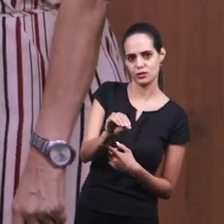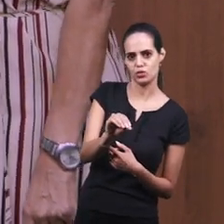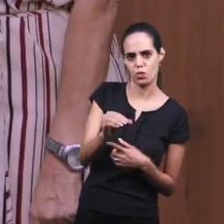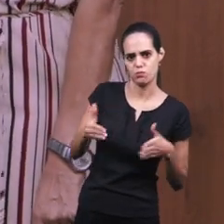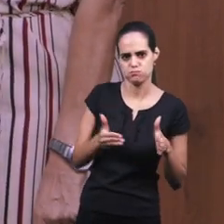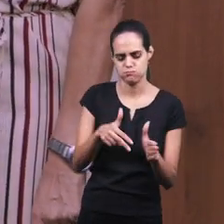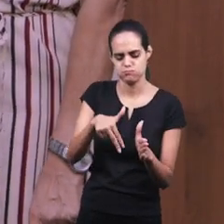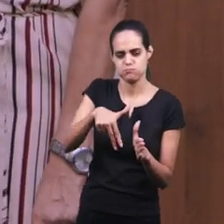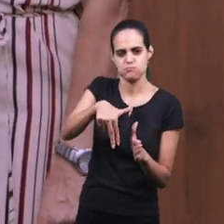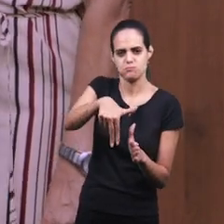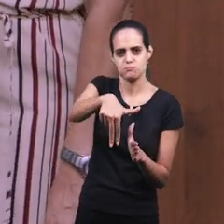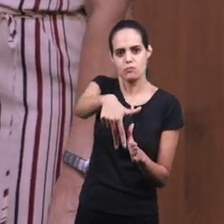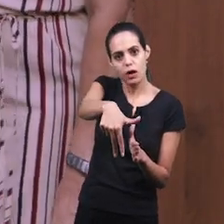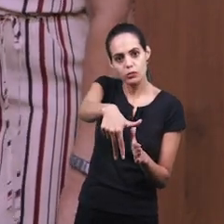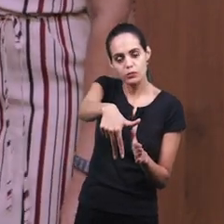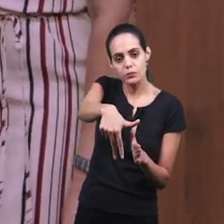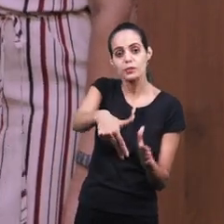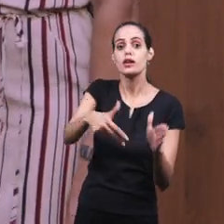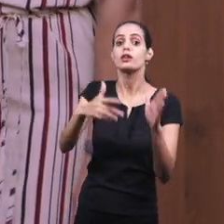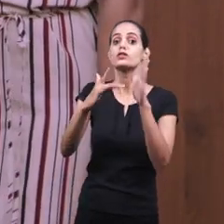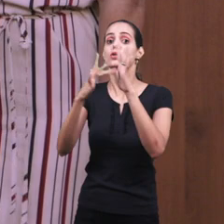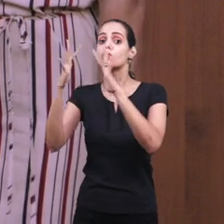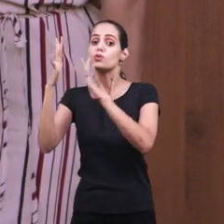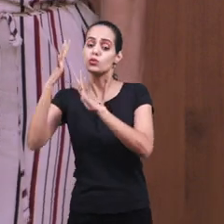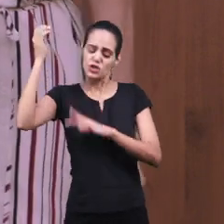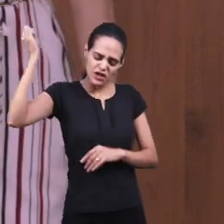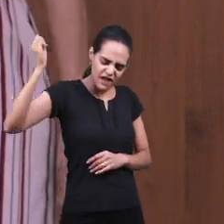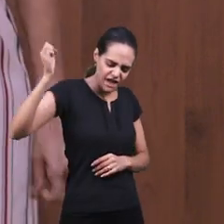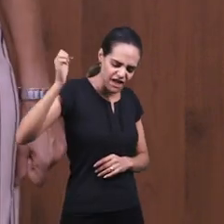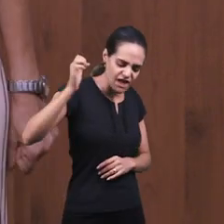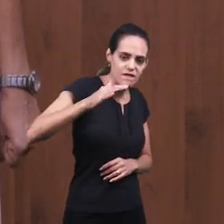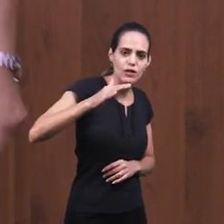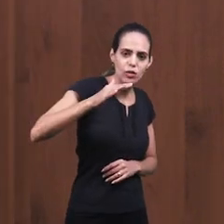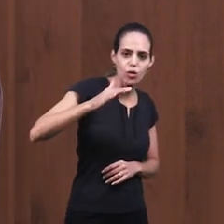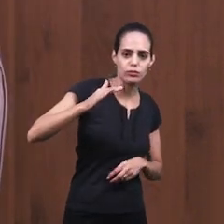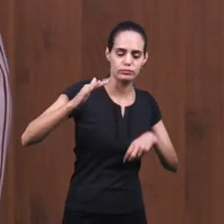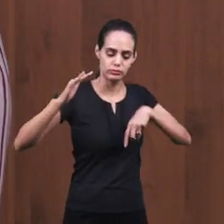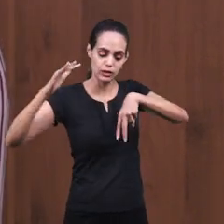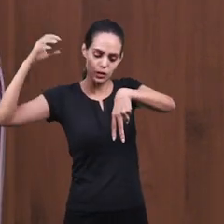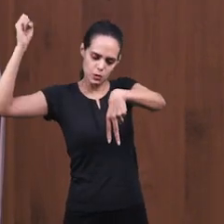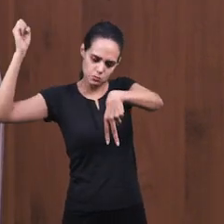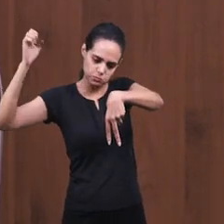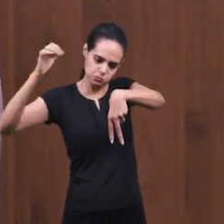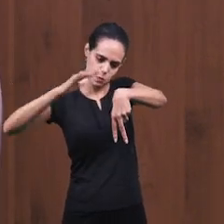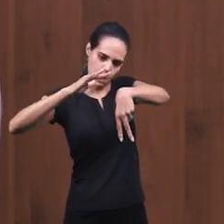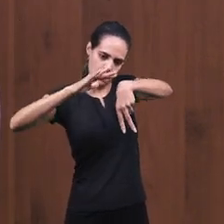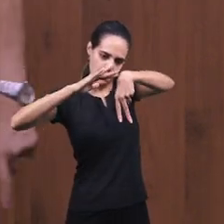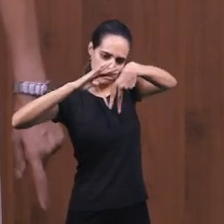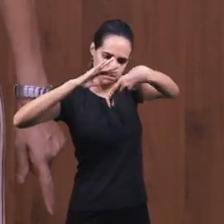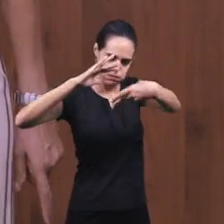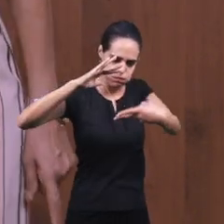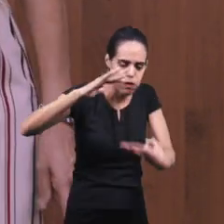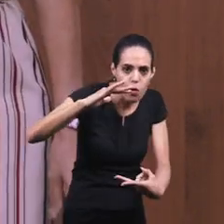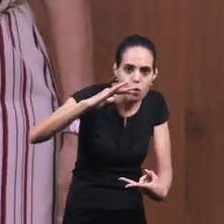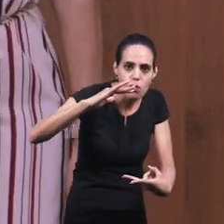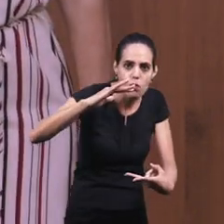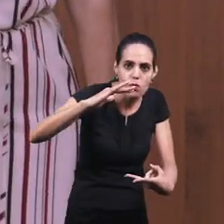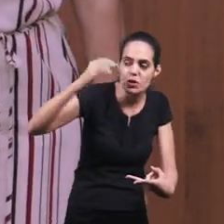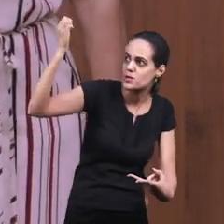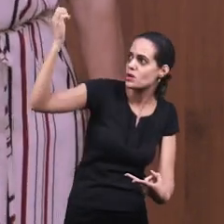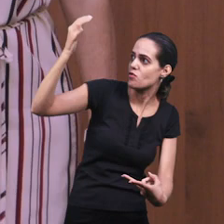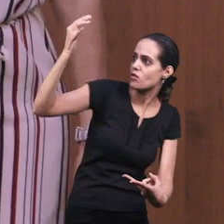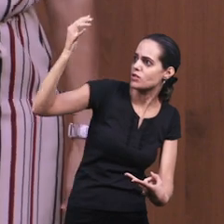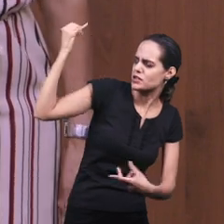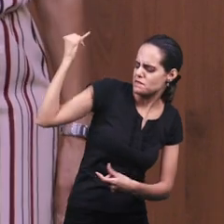Através de uma forte luz E Saulo caiu por terra E ele ouviu uma